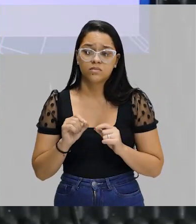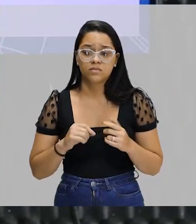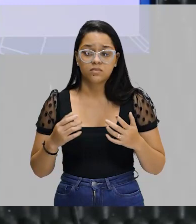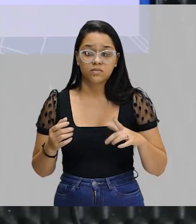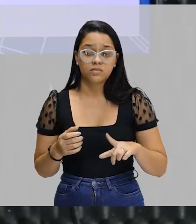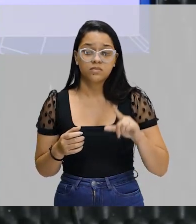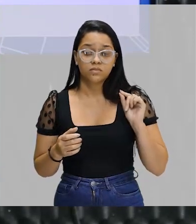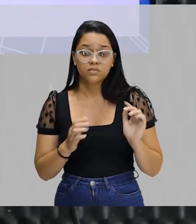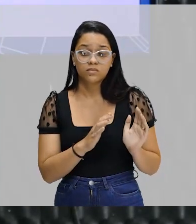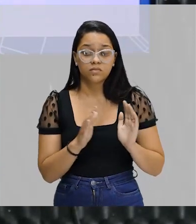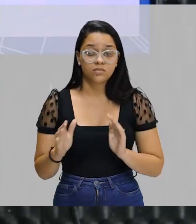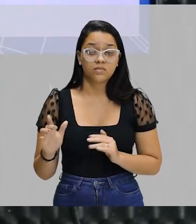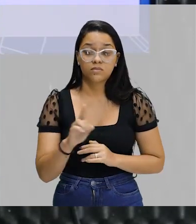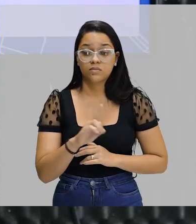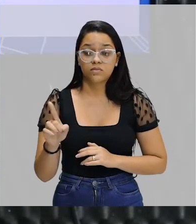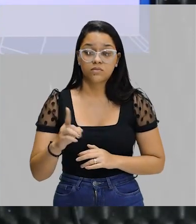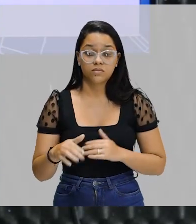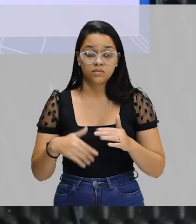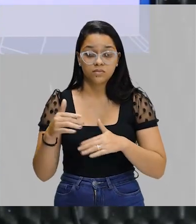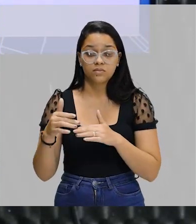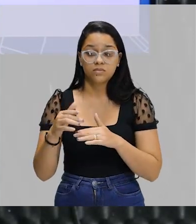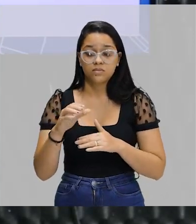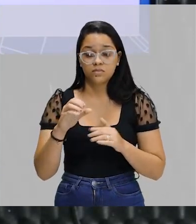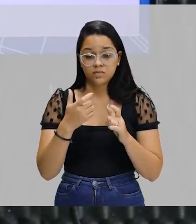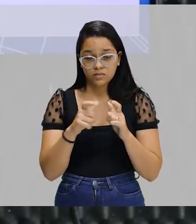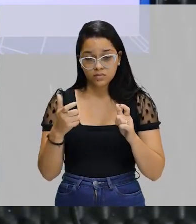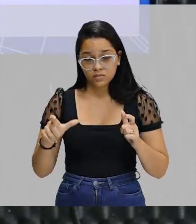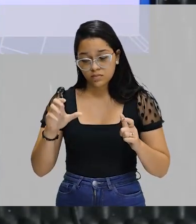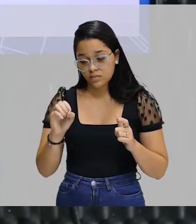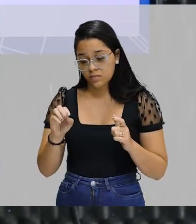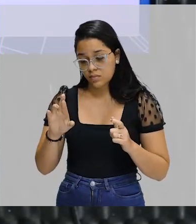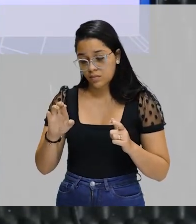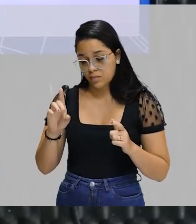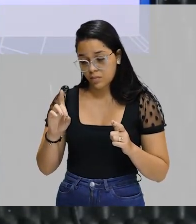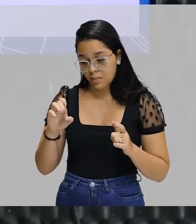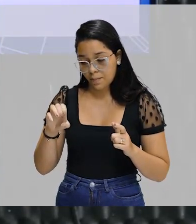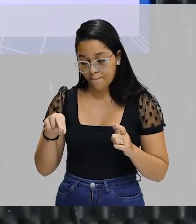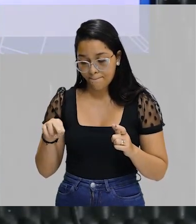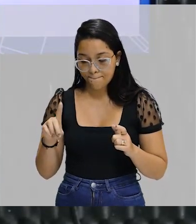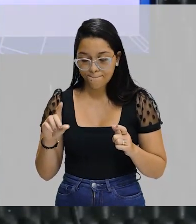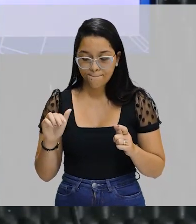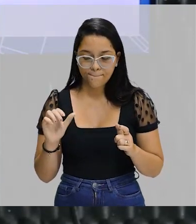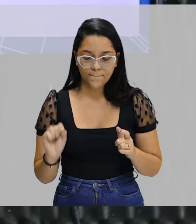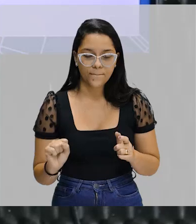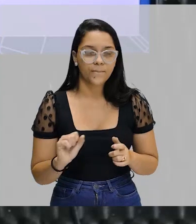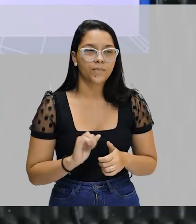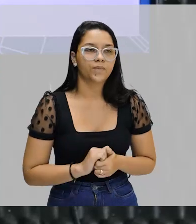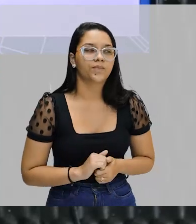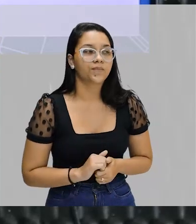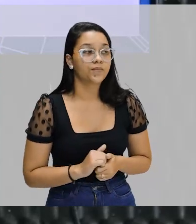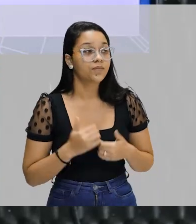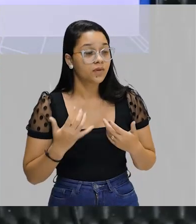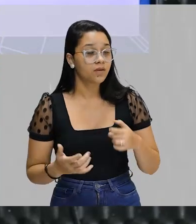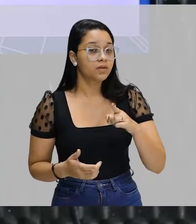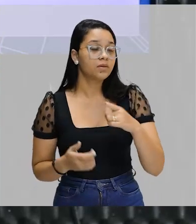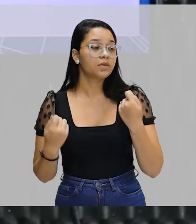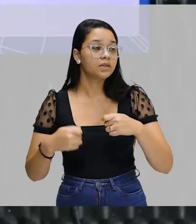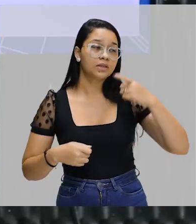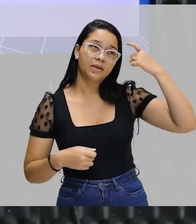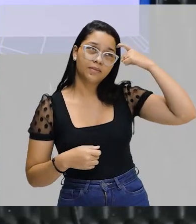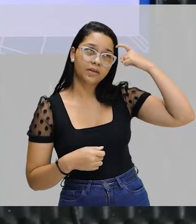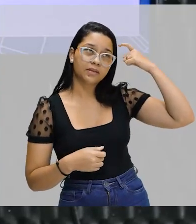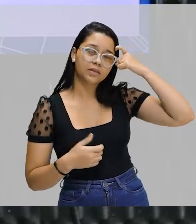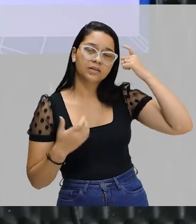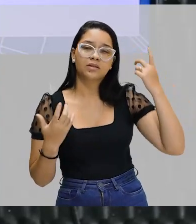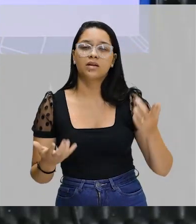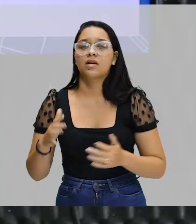Assinale a opção em que o período não é construído de orações coordenadas. Então, você tem que pensar,